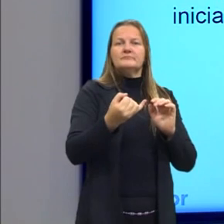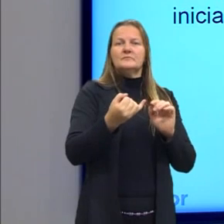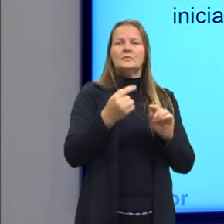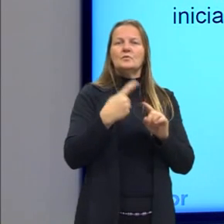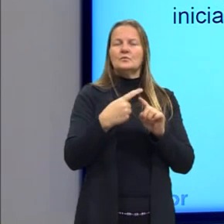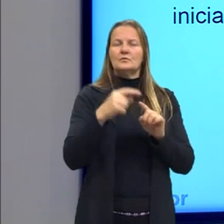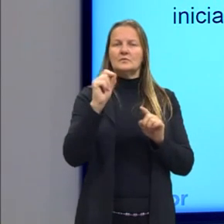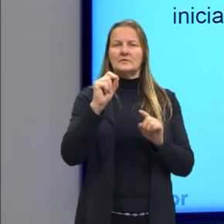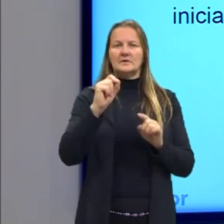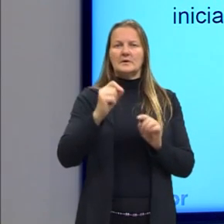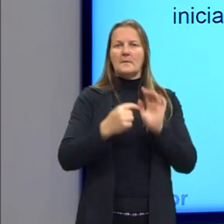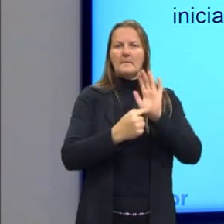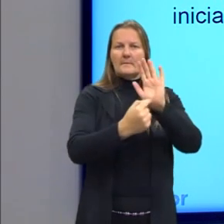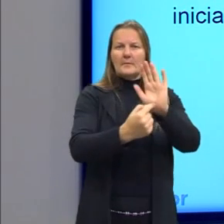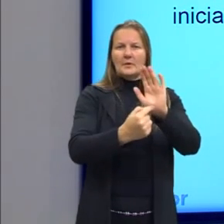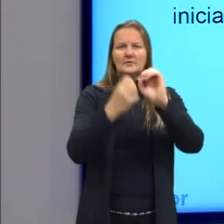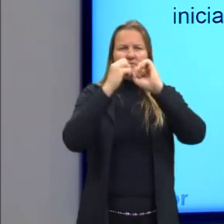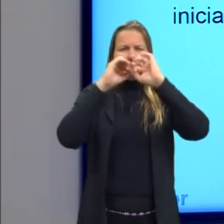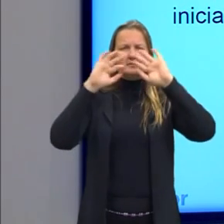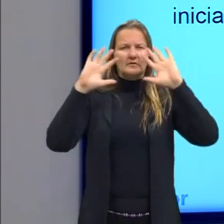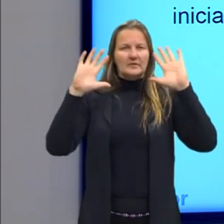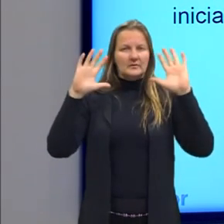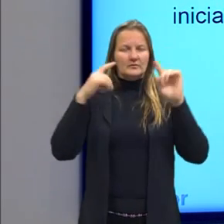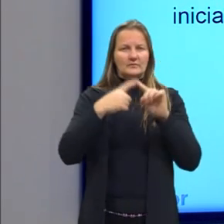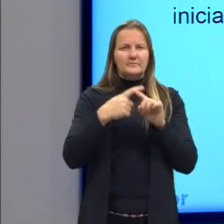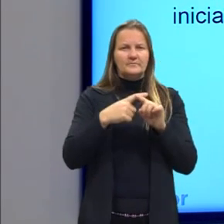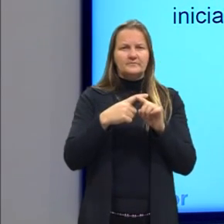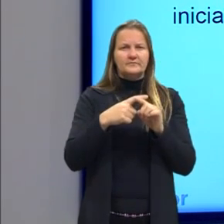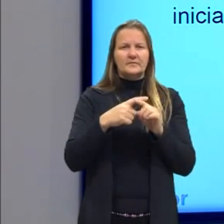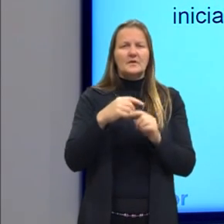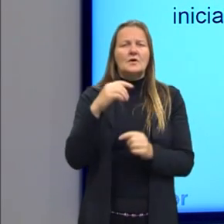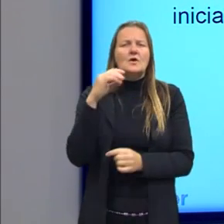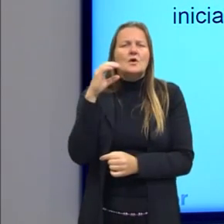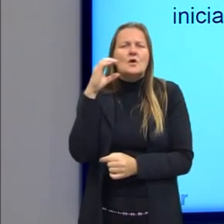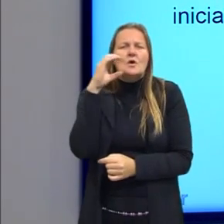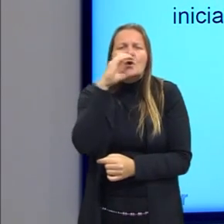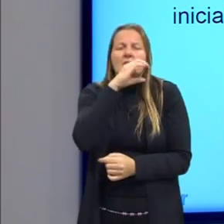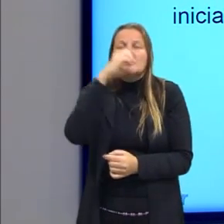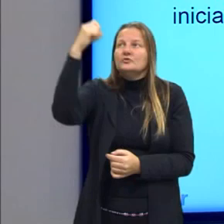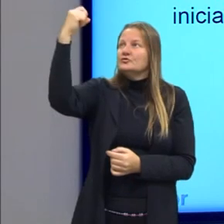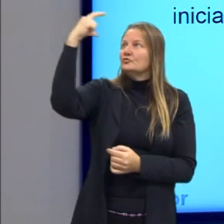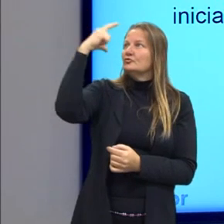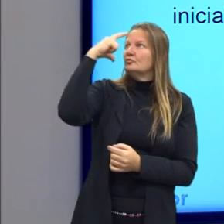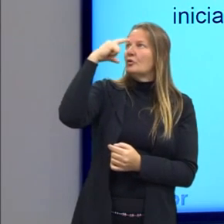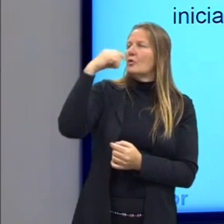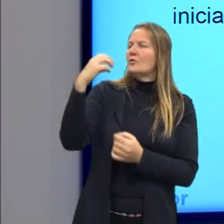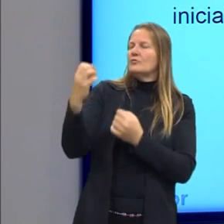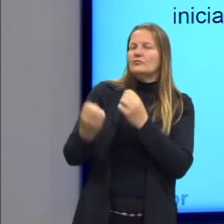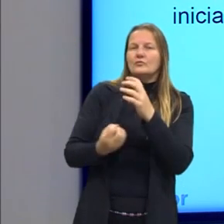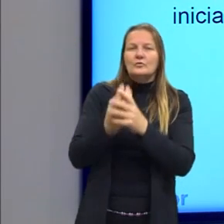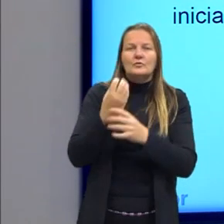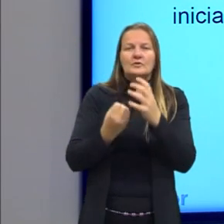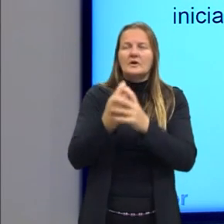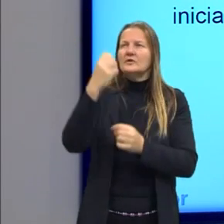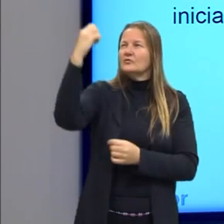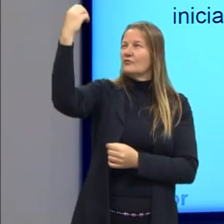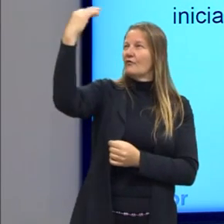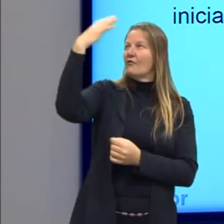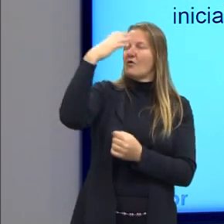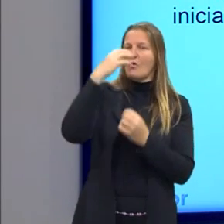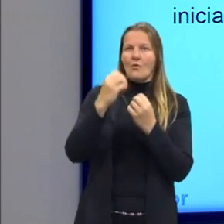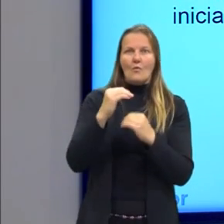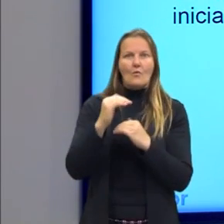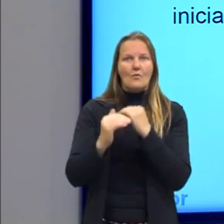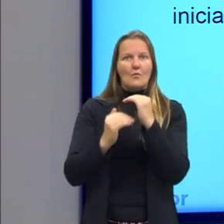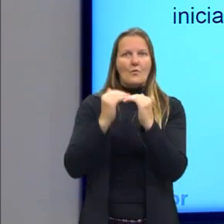qual pau se mostra claro ser produzido da quentura do sol e criado com a influência de seus raios, porque